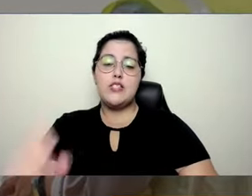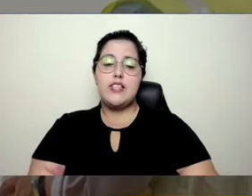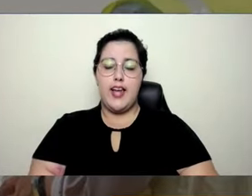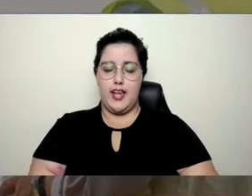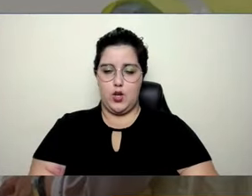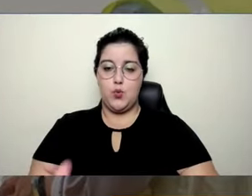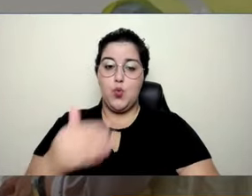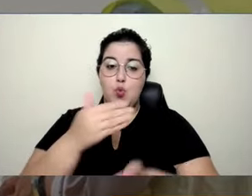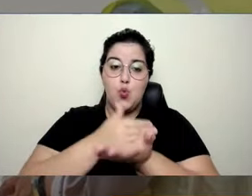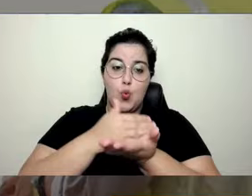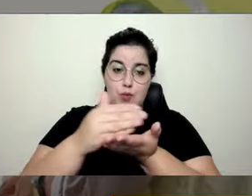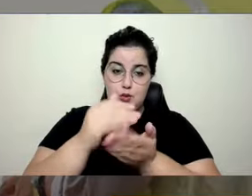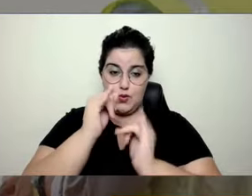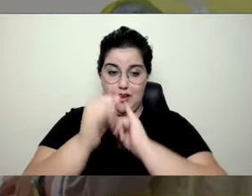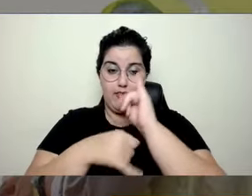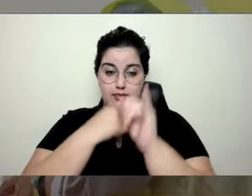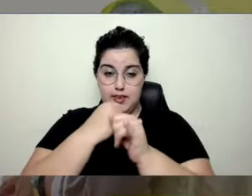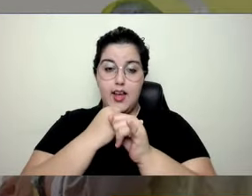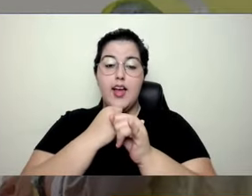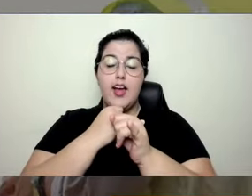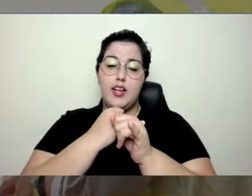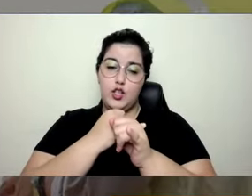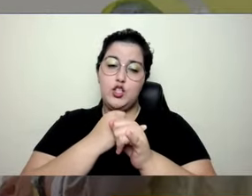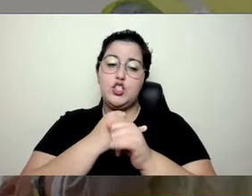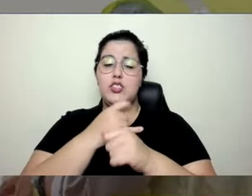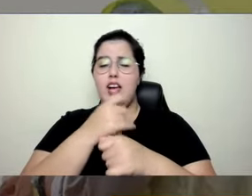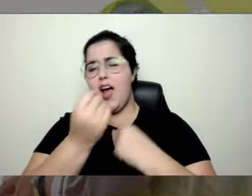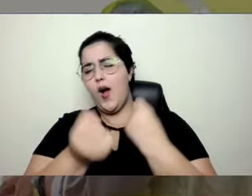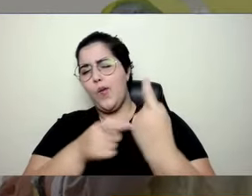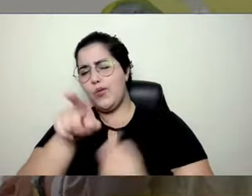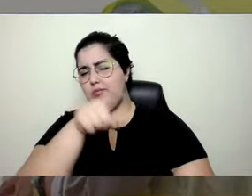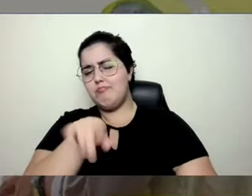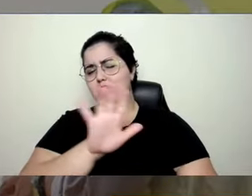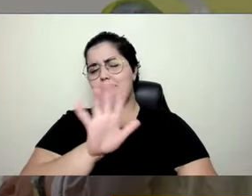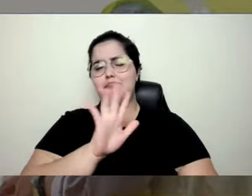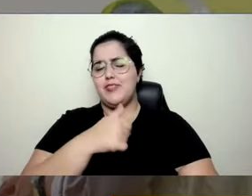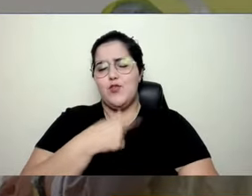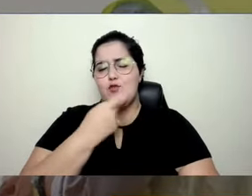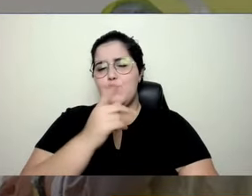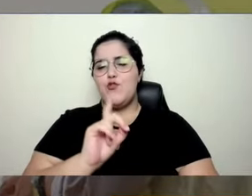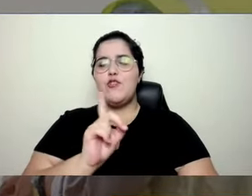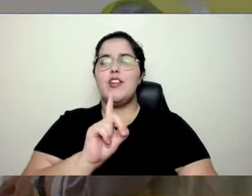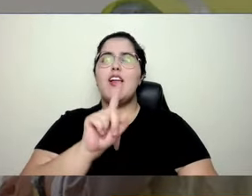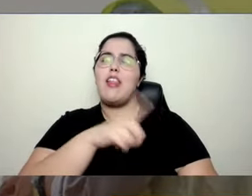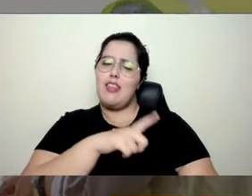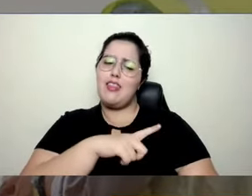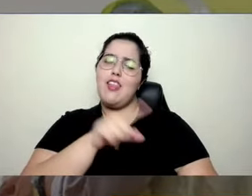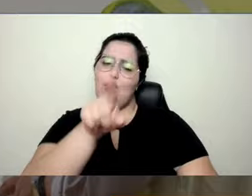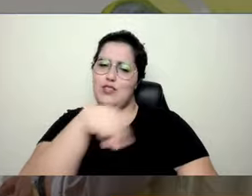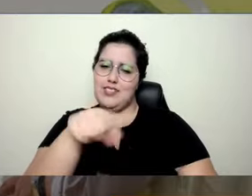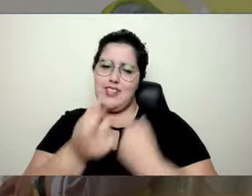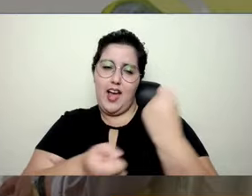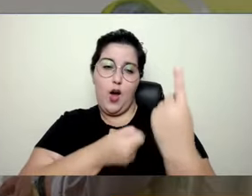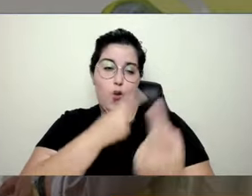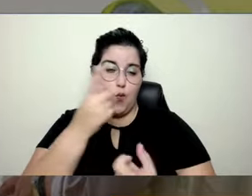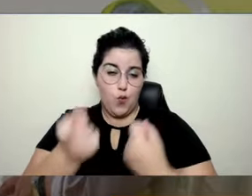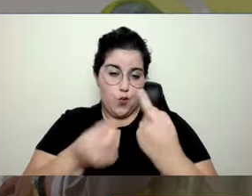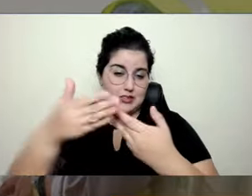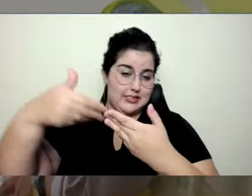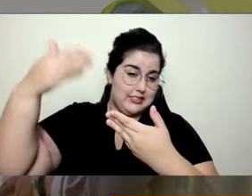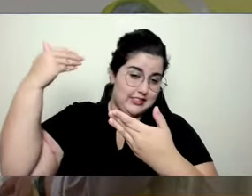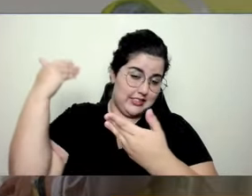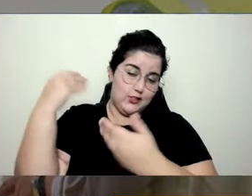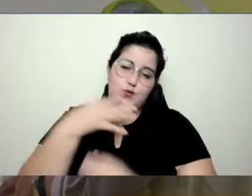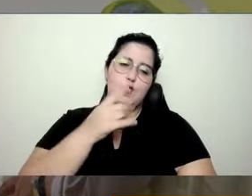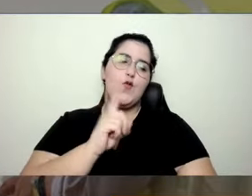começou, e alguns aqui não precisam se manifestar, mas se quiser manifestar no chat, a adoraria saber,